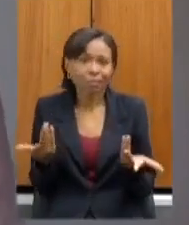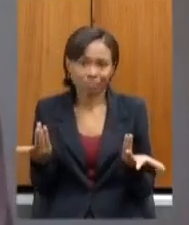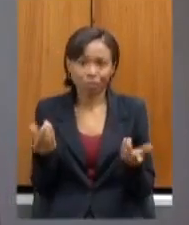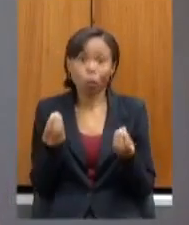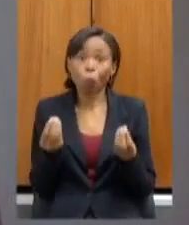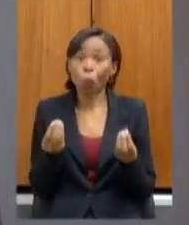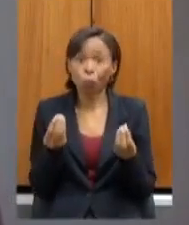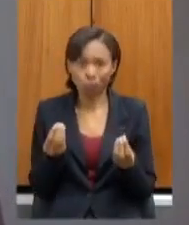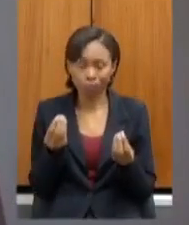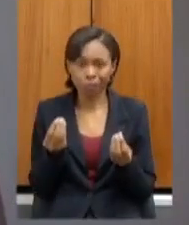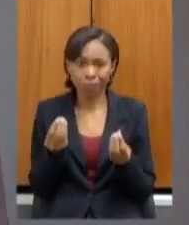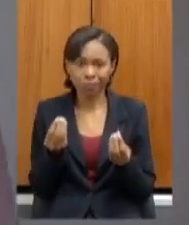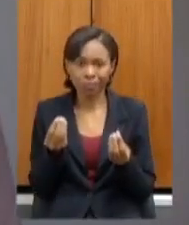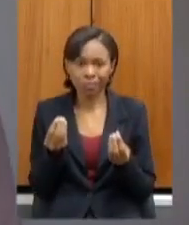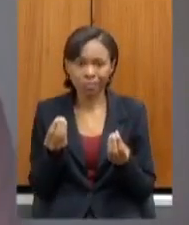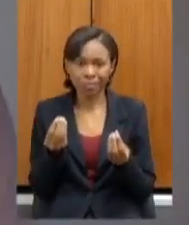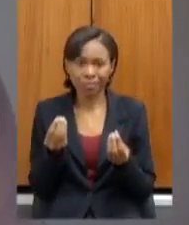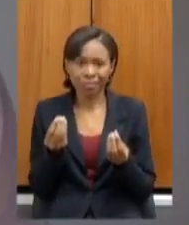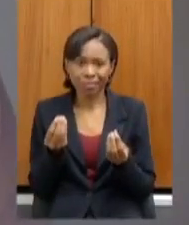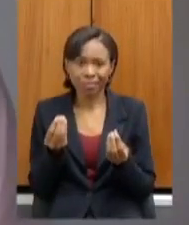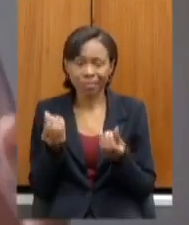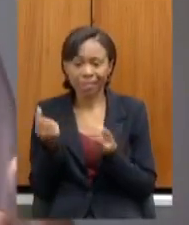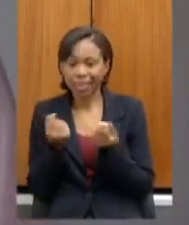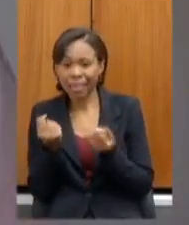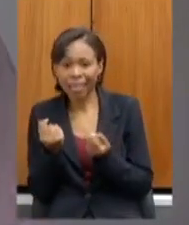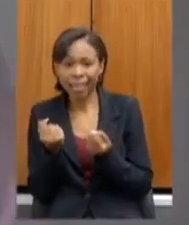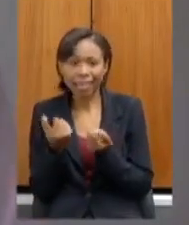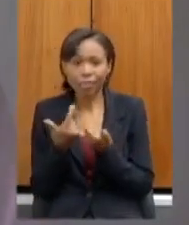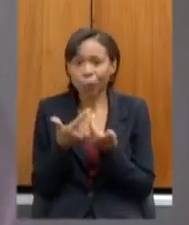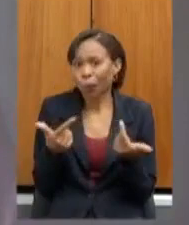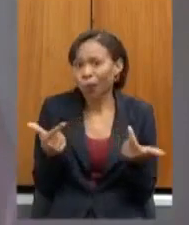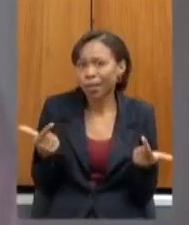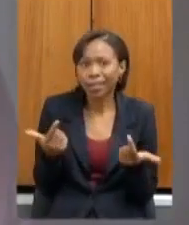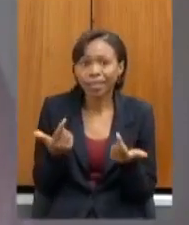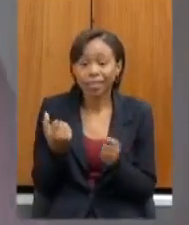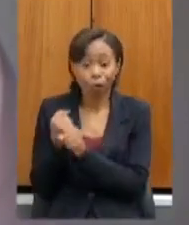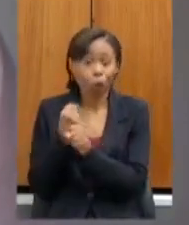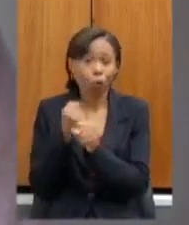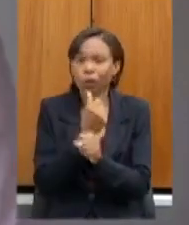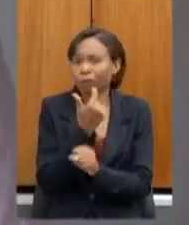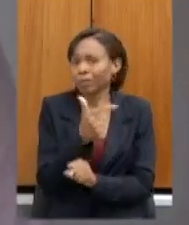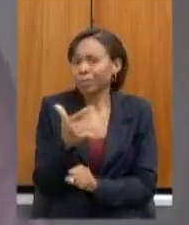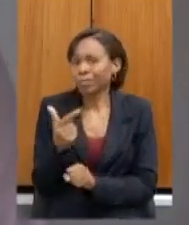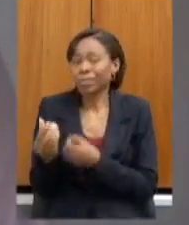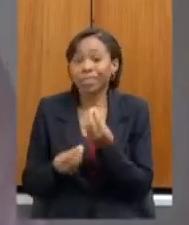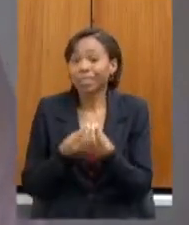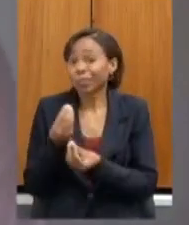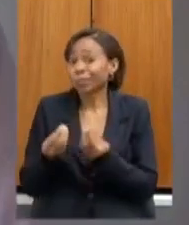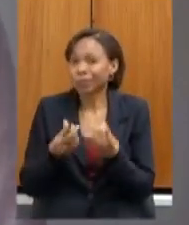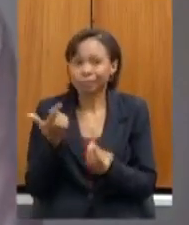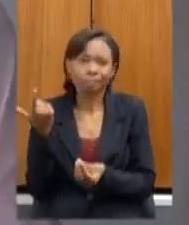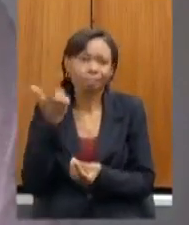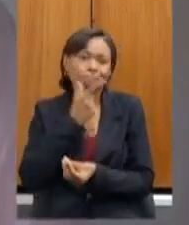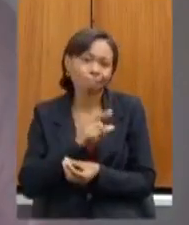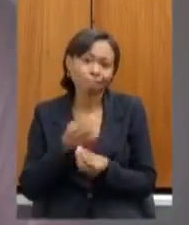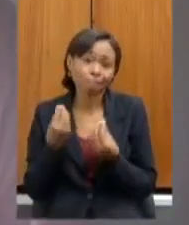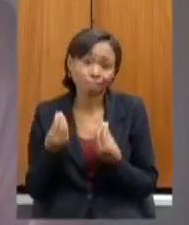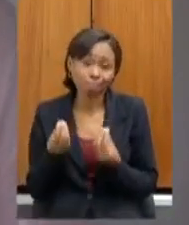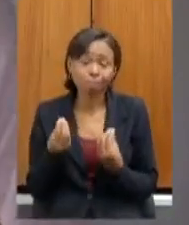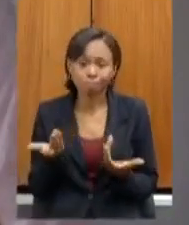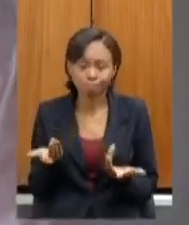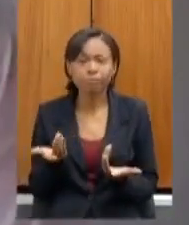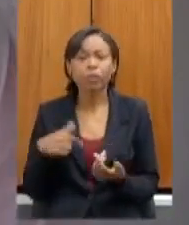sem conseguir chegar à escola sem transporte mas e sem obra nós conseguimos posteriormente logo chegando